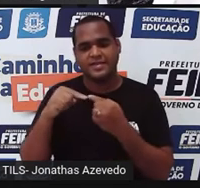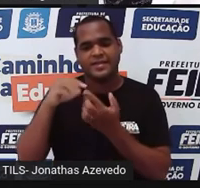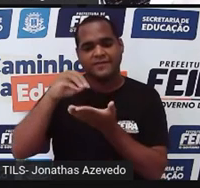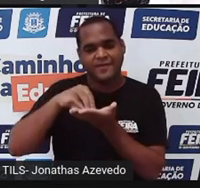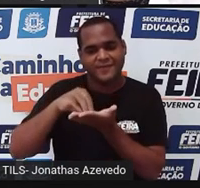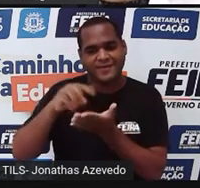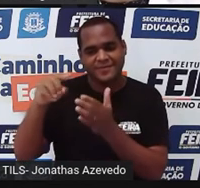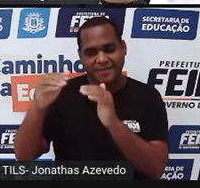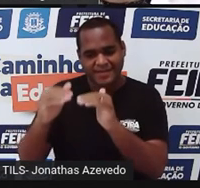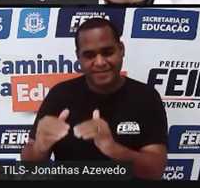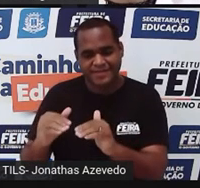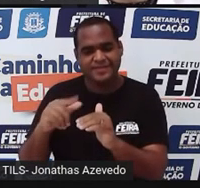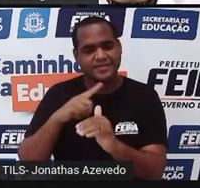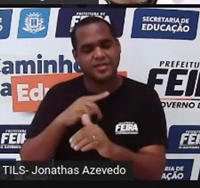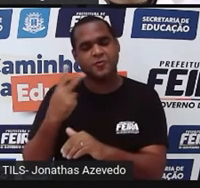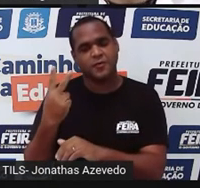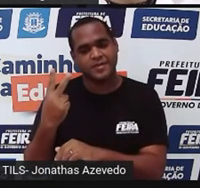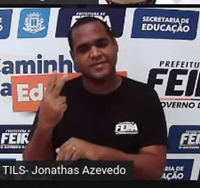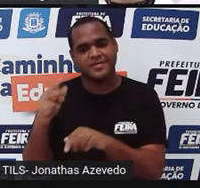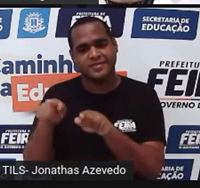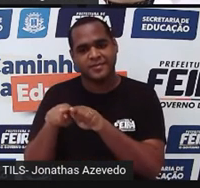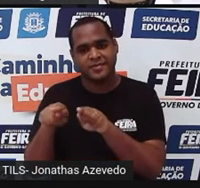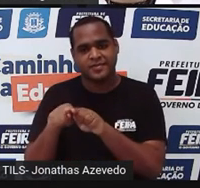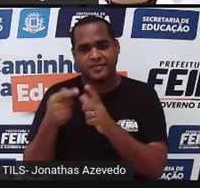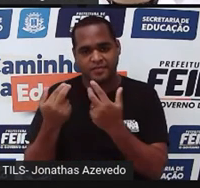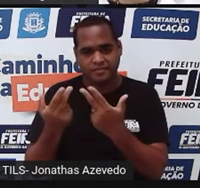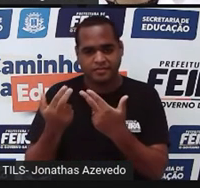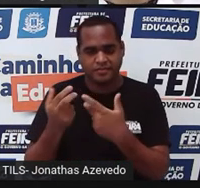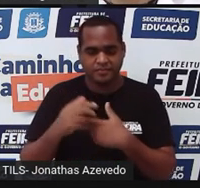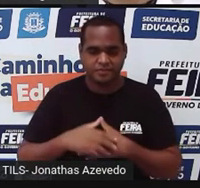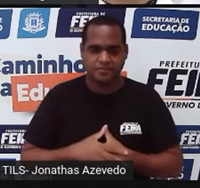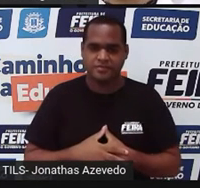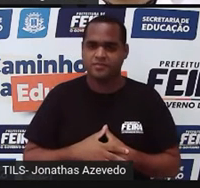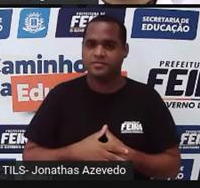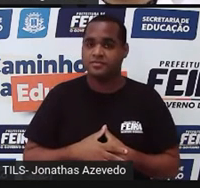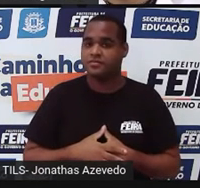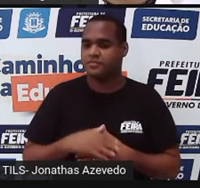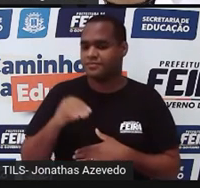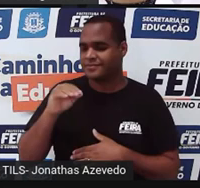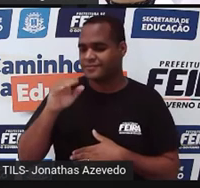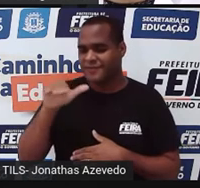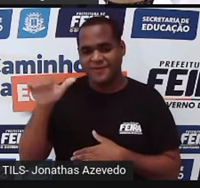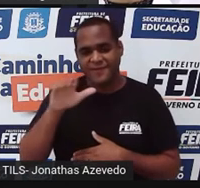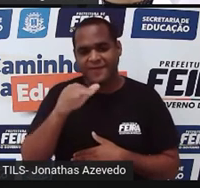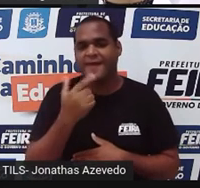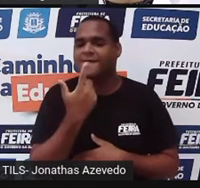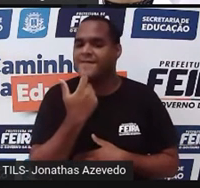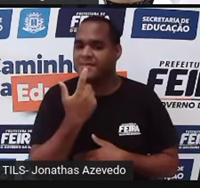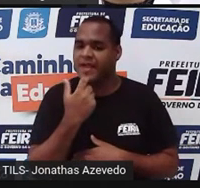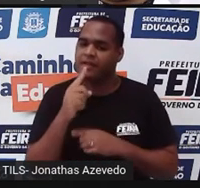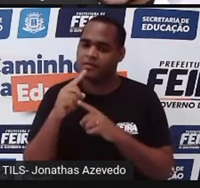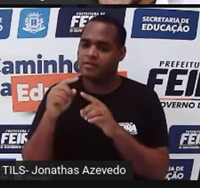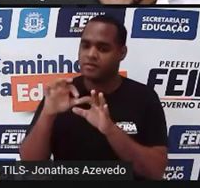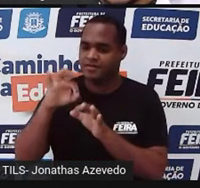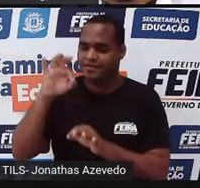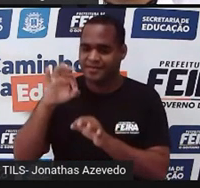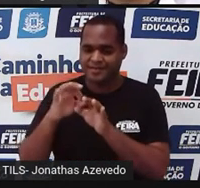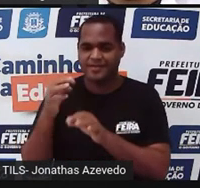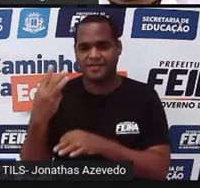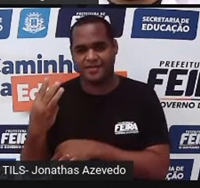também vai ser dois. Então, a área daquele retângulo que eu pintei de vermelho vai ser comprimento três